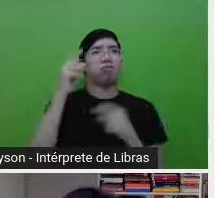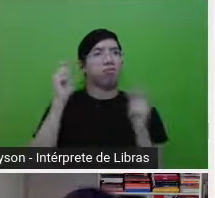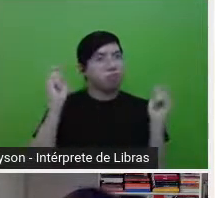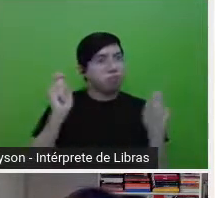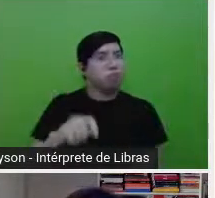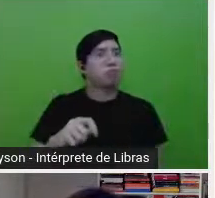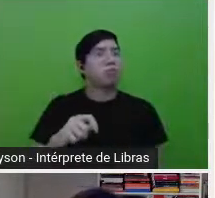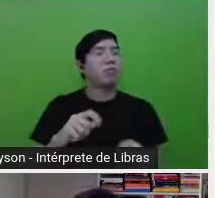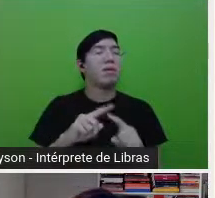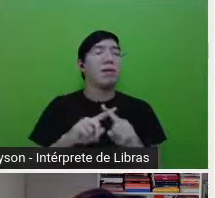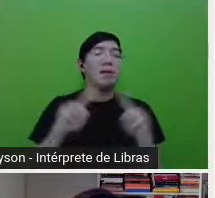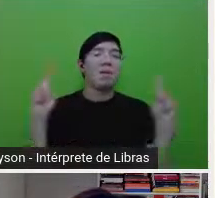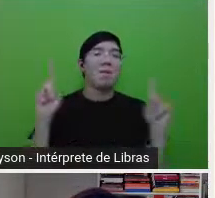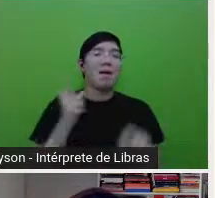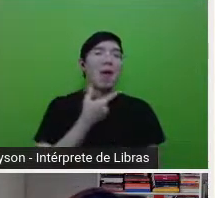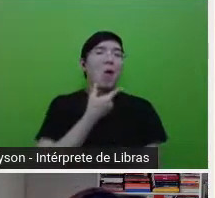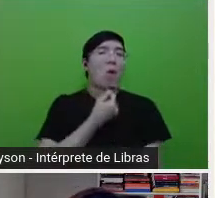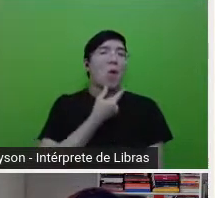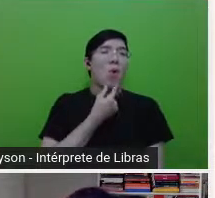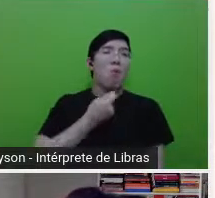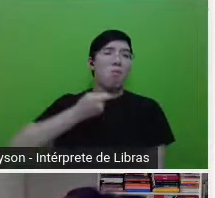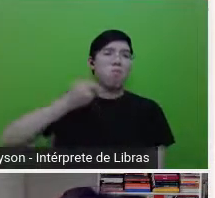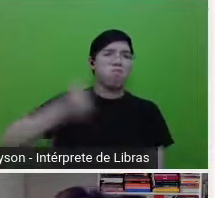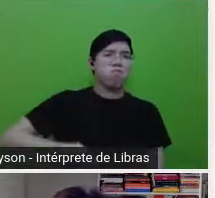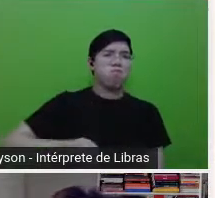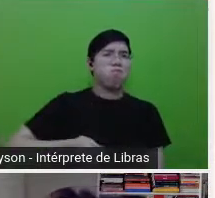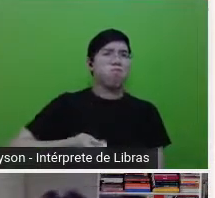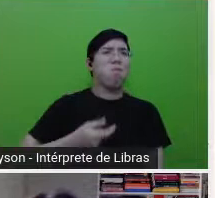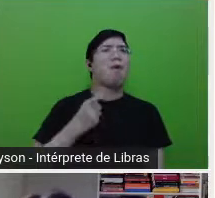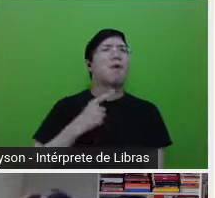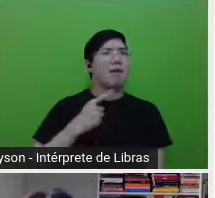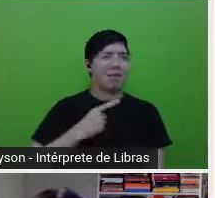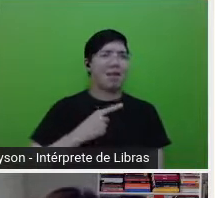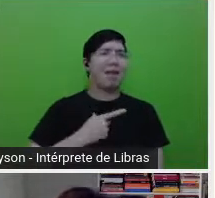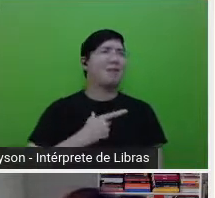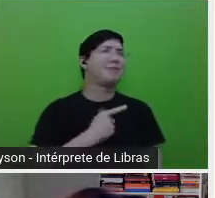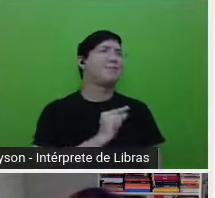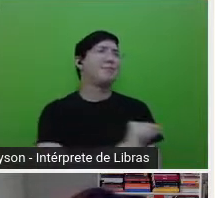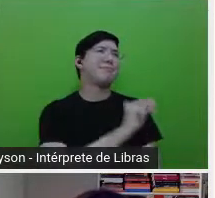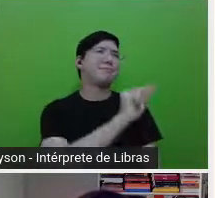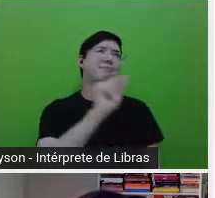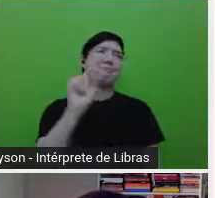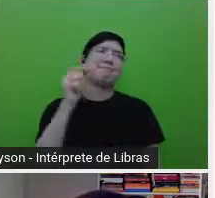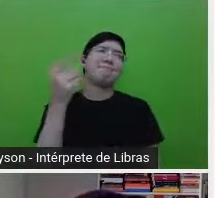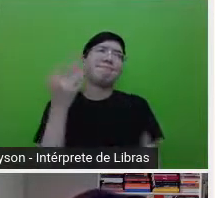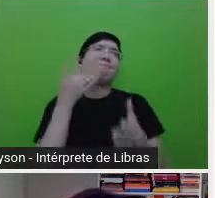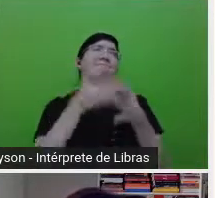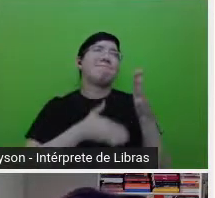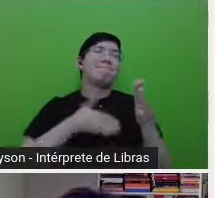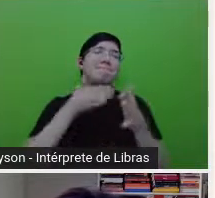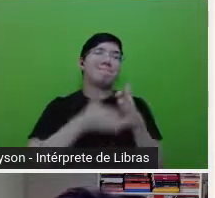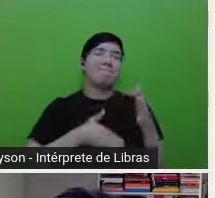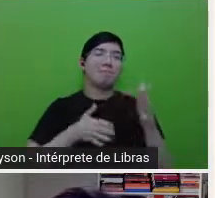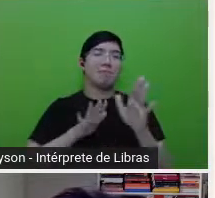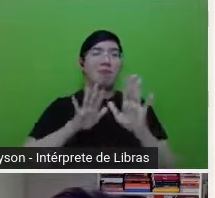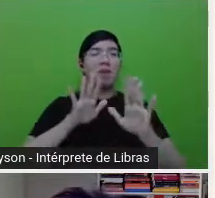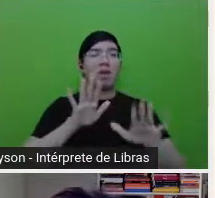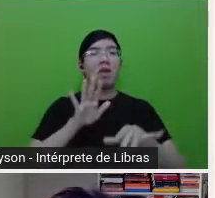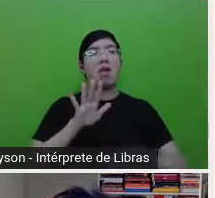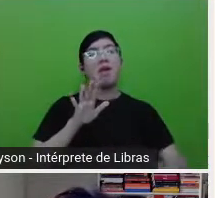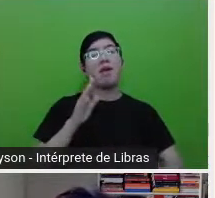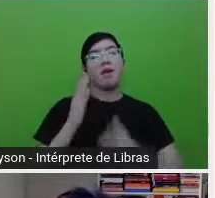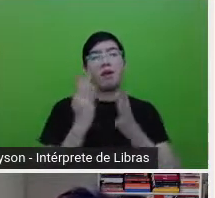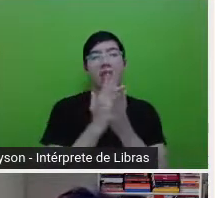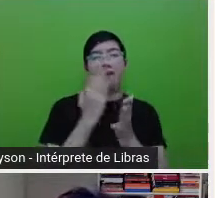por conta do machismo, é abafado. E por outro, tem uma coisa que também é muito presente na obra da Helena